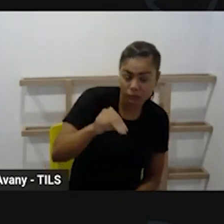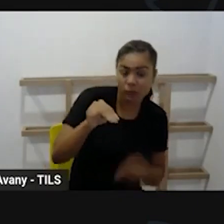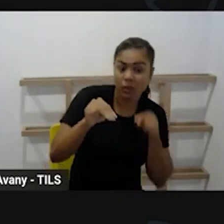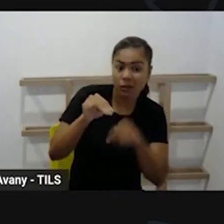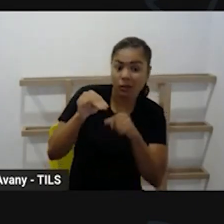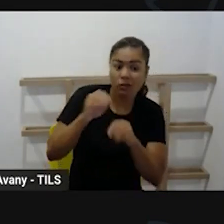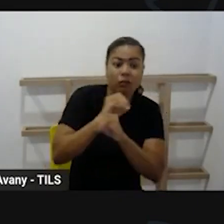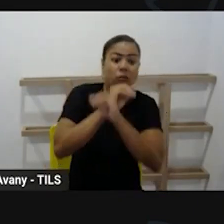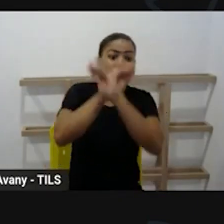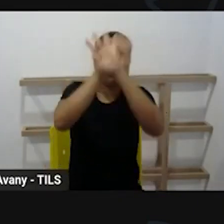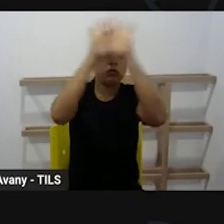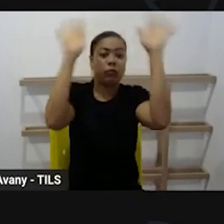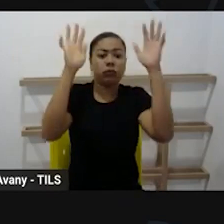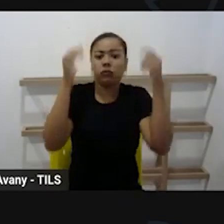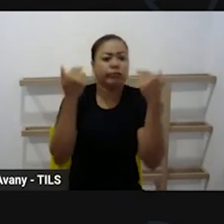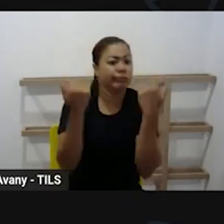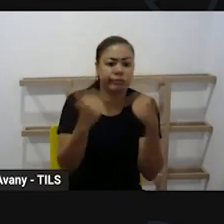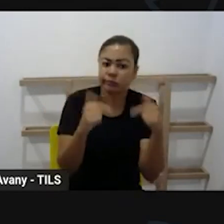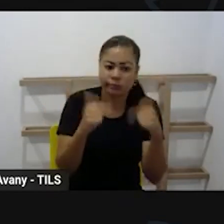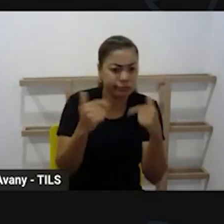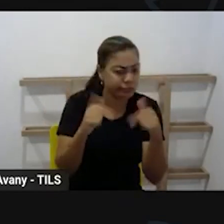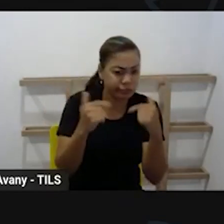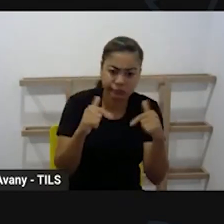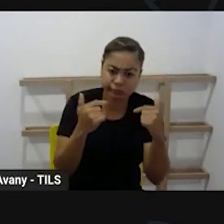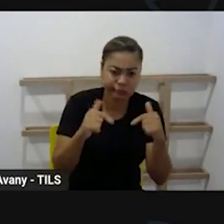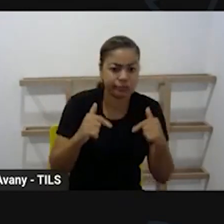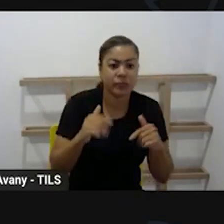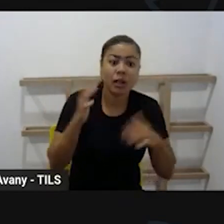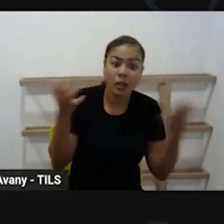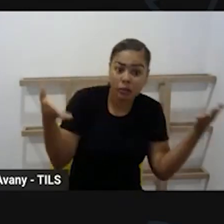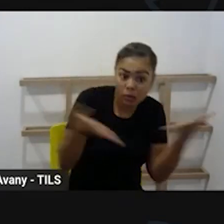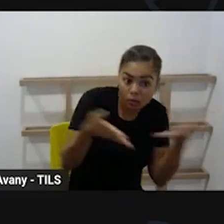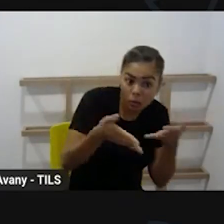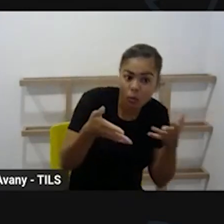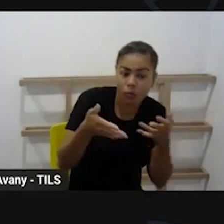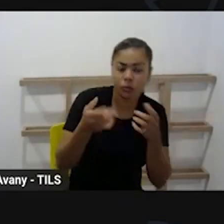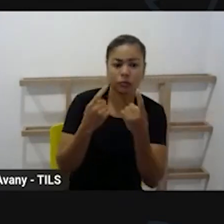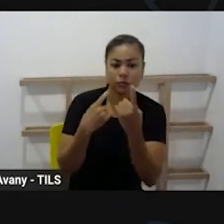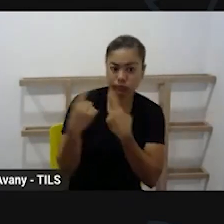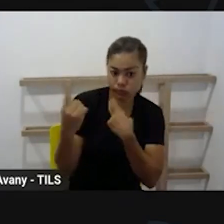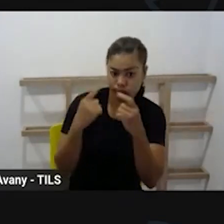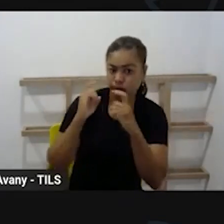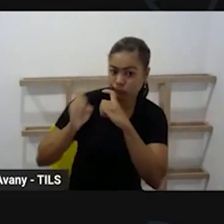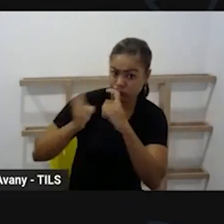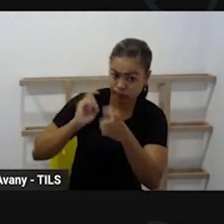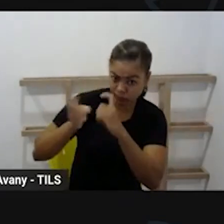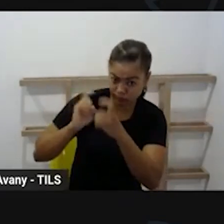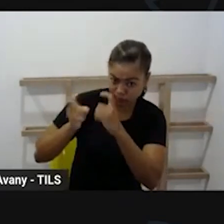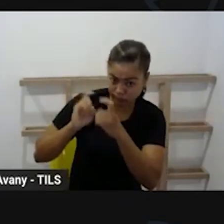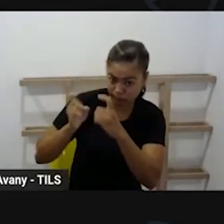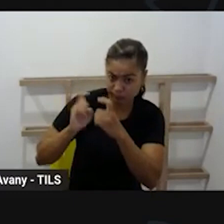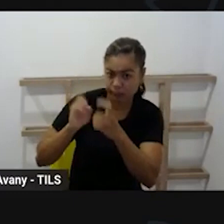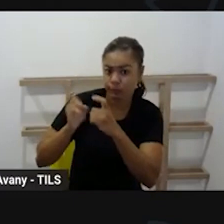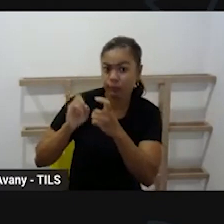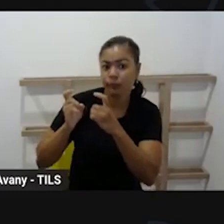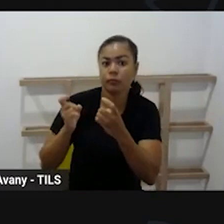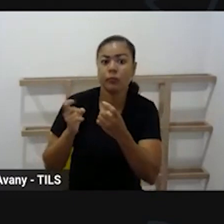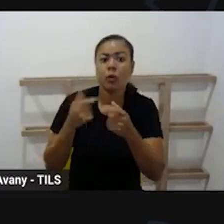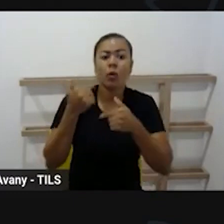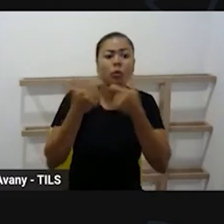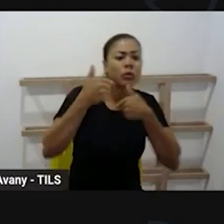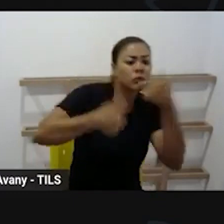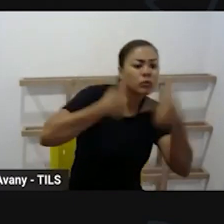a aula de cinquenta minutos então nós estamos aqui discutindo hoje essa concepção de educação infantil como é que a gente desenvolve esse trabalho